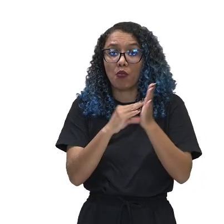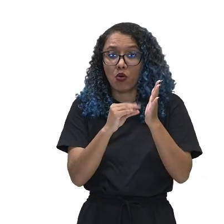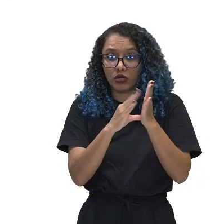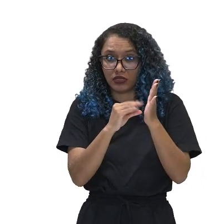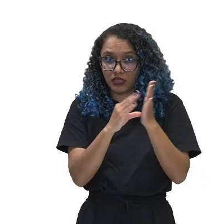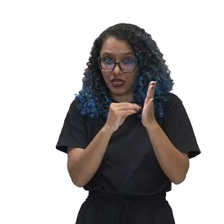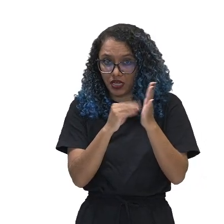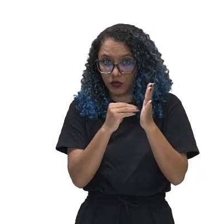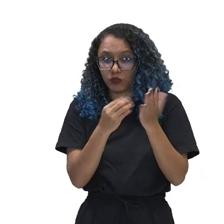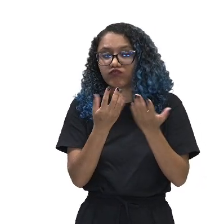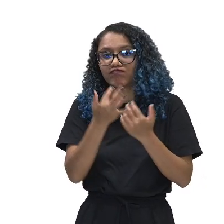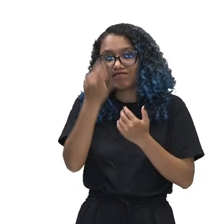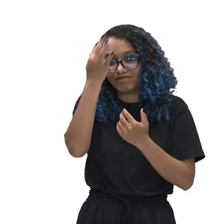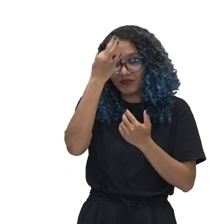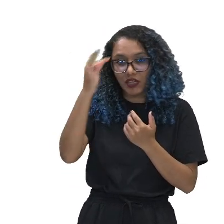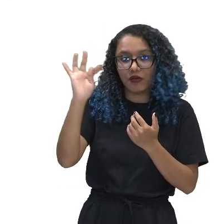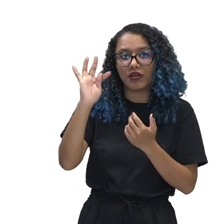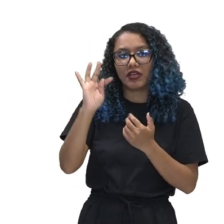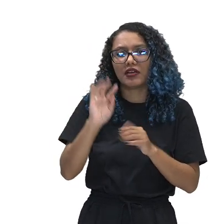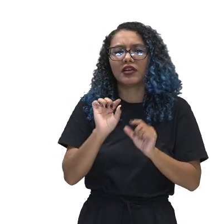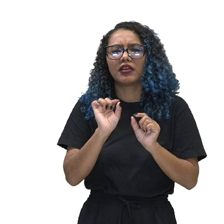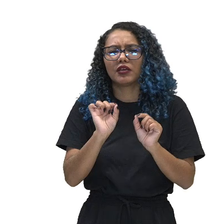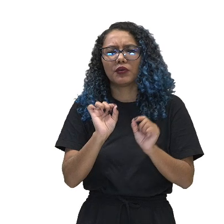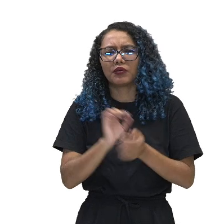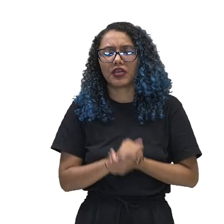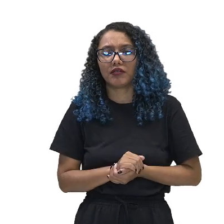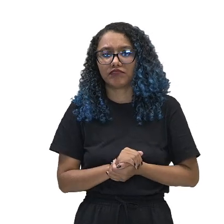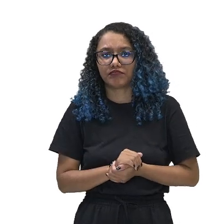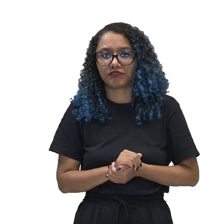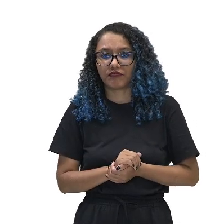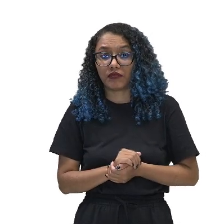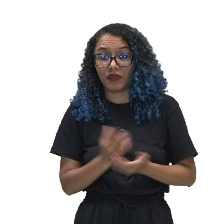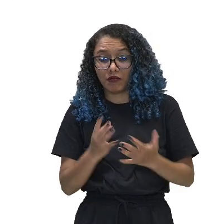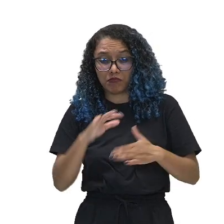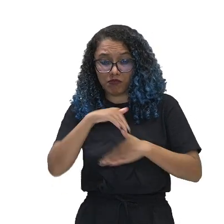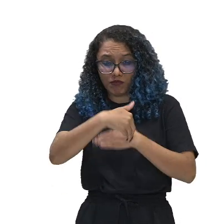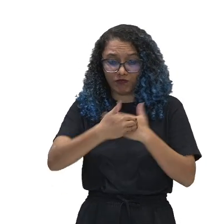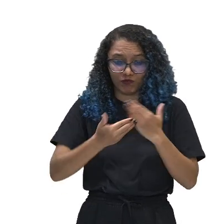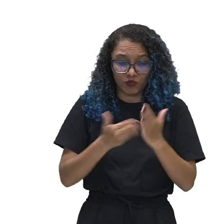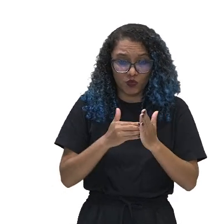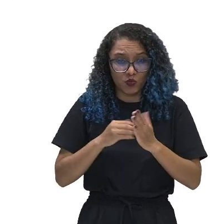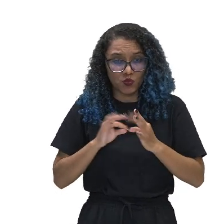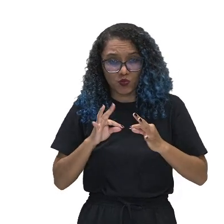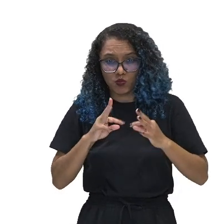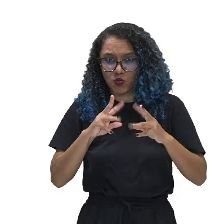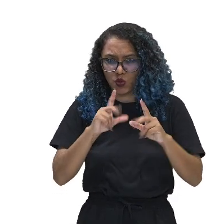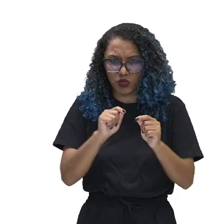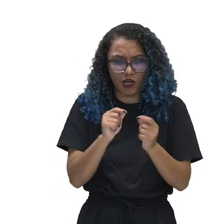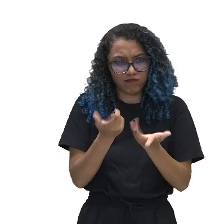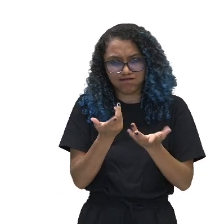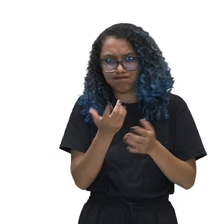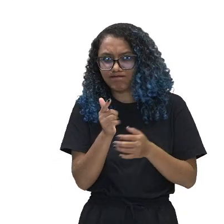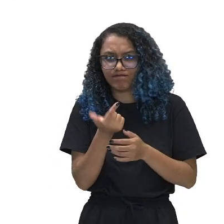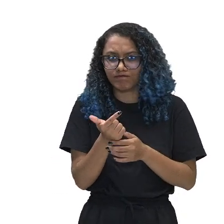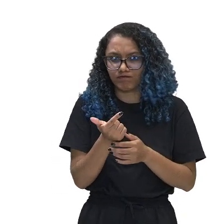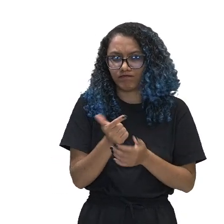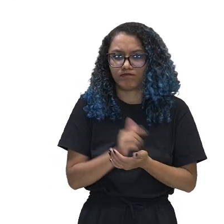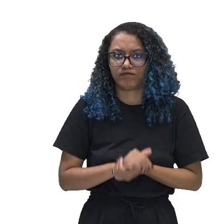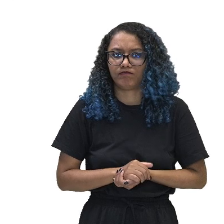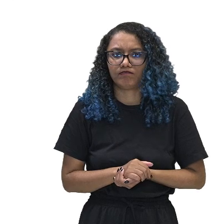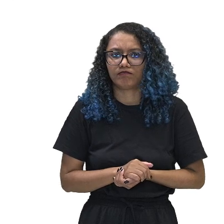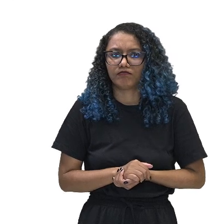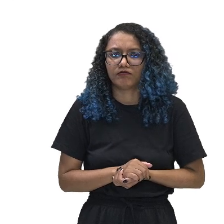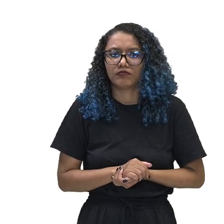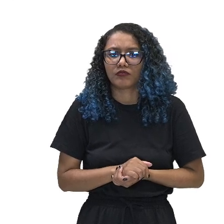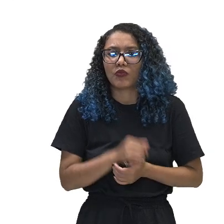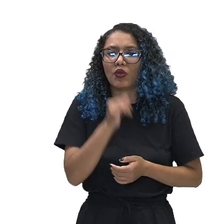raramente ou quase nunca existem integralmente. Vejam lá. Podemos citar, por